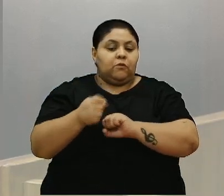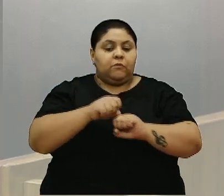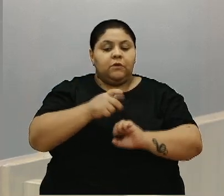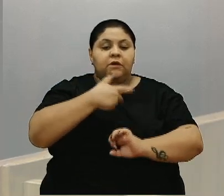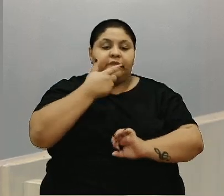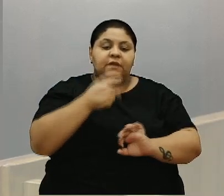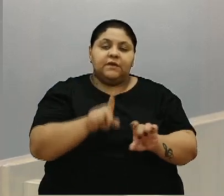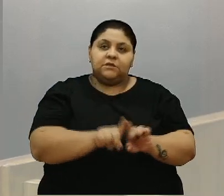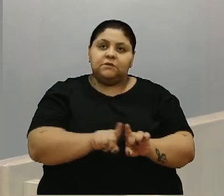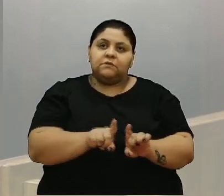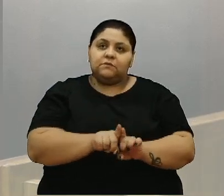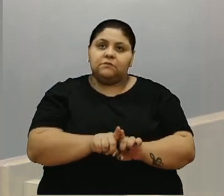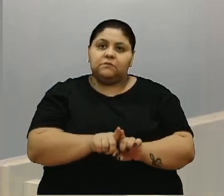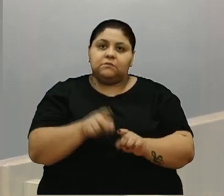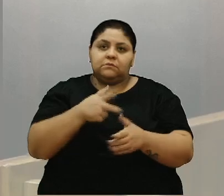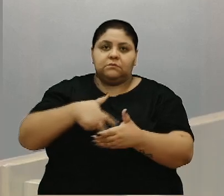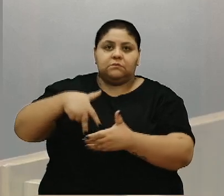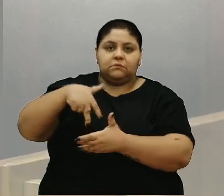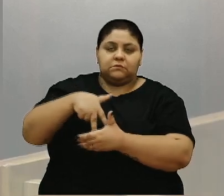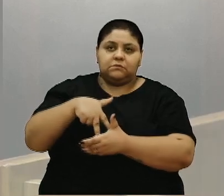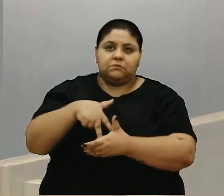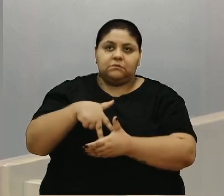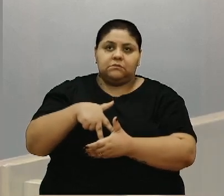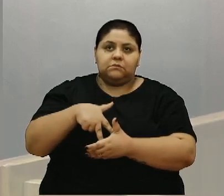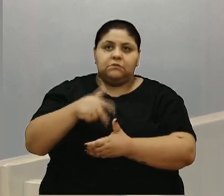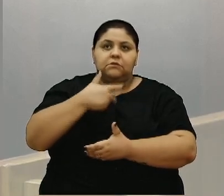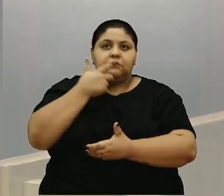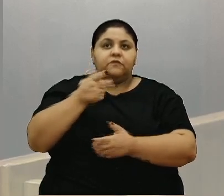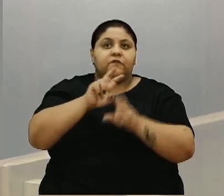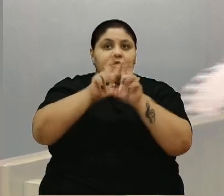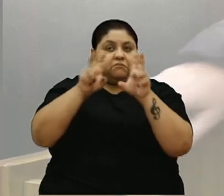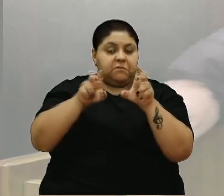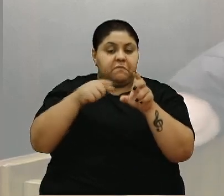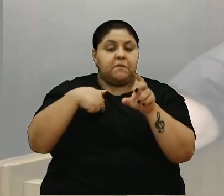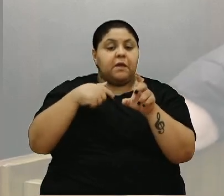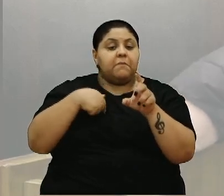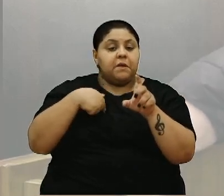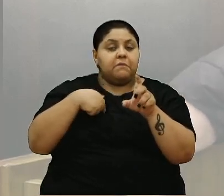vir à tribuna e tratar de um tema que me é muito caro.